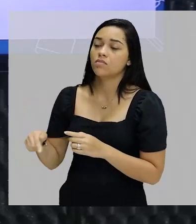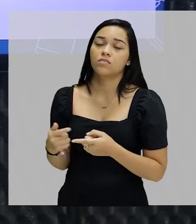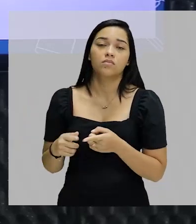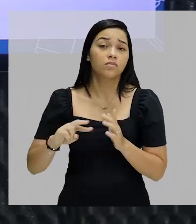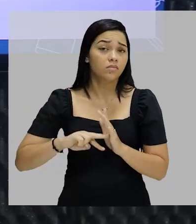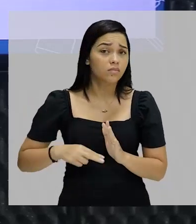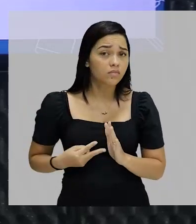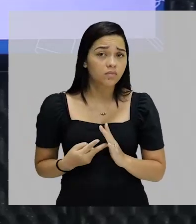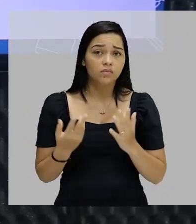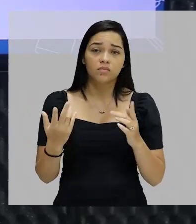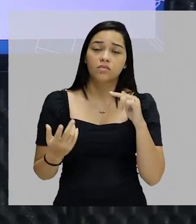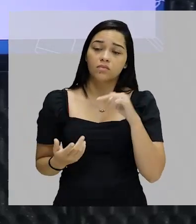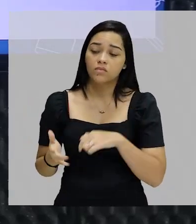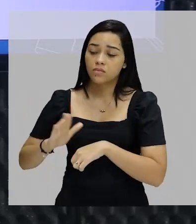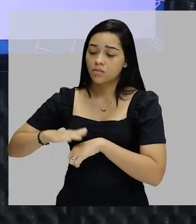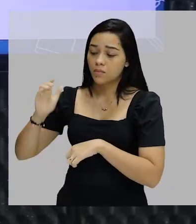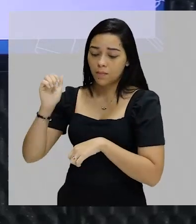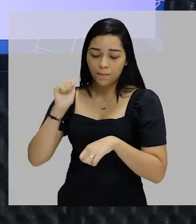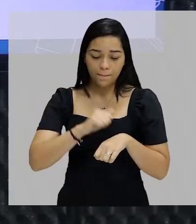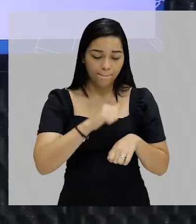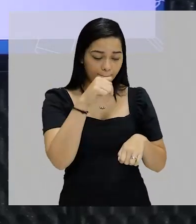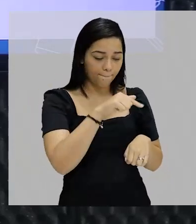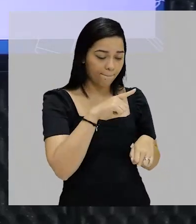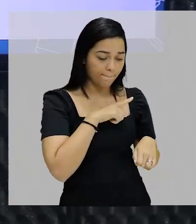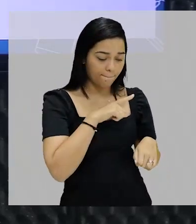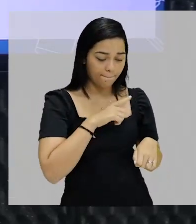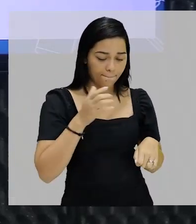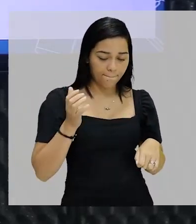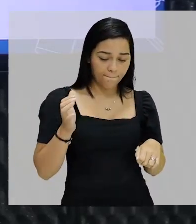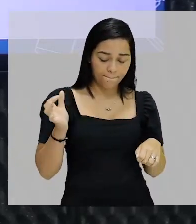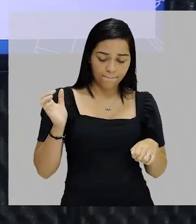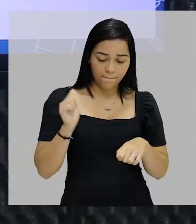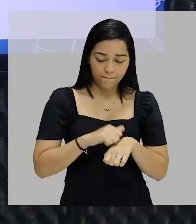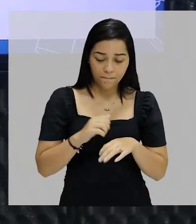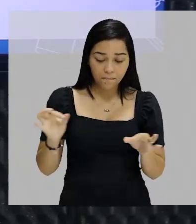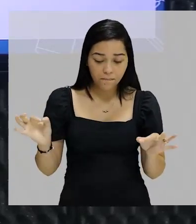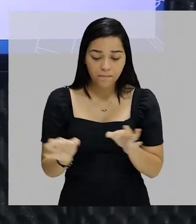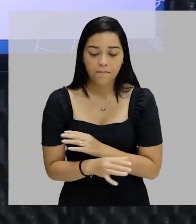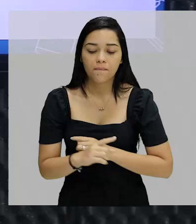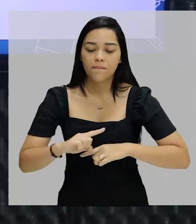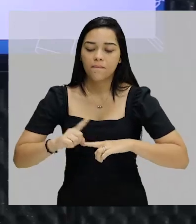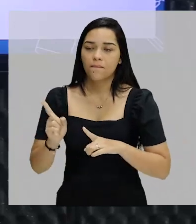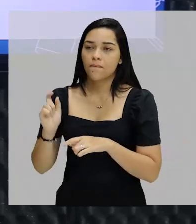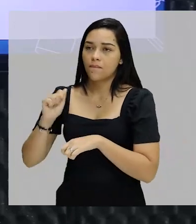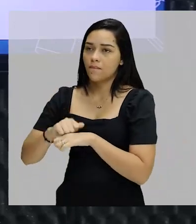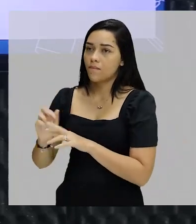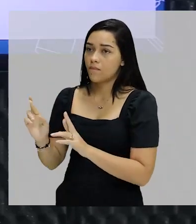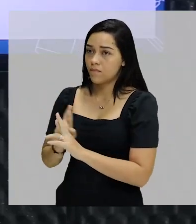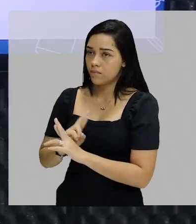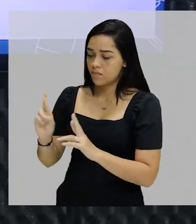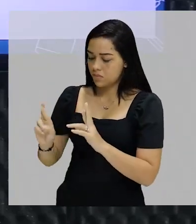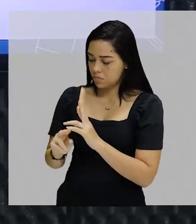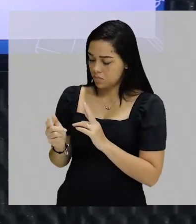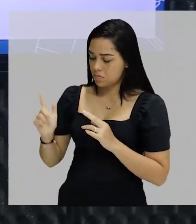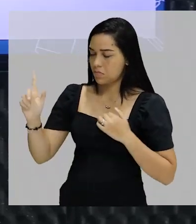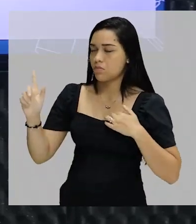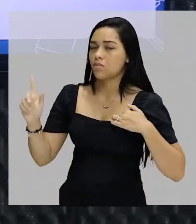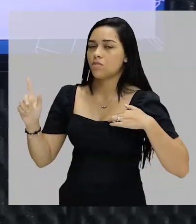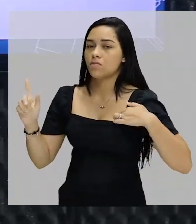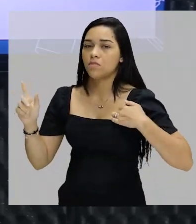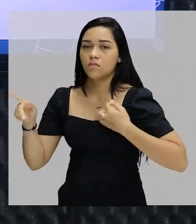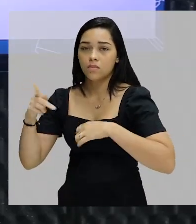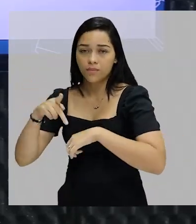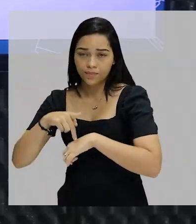que não quer dizer necessariamente que esse que é mais pobre tem a pobreza absoluta. Mas ele tem a pobreza relativa ao outro país,